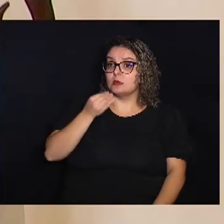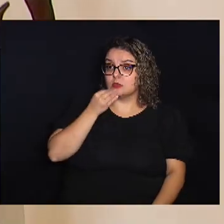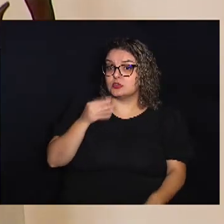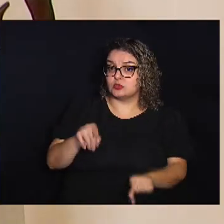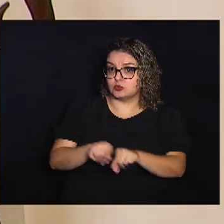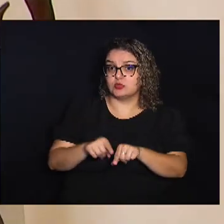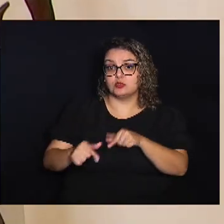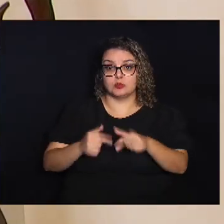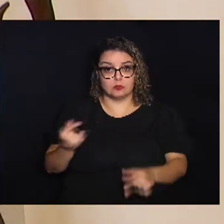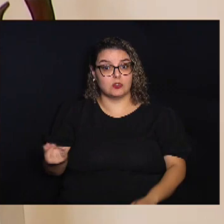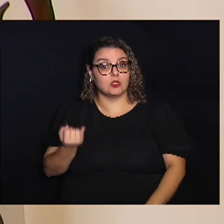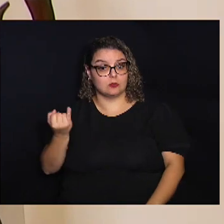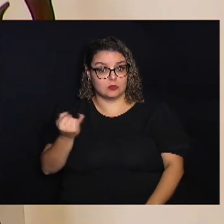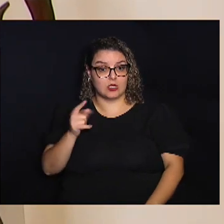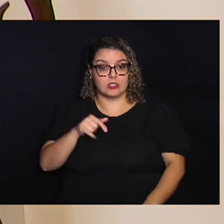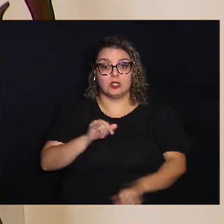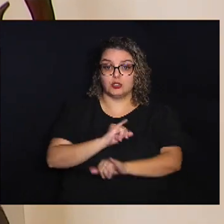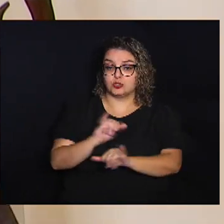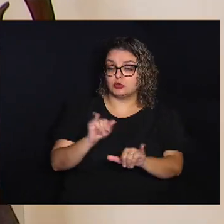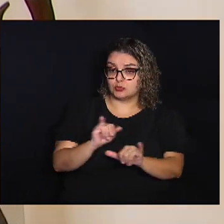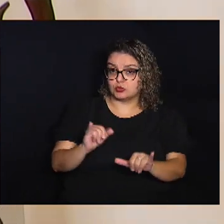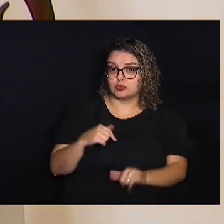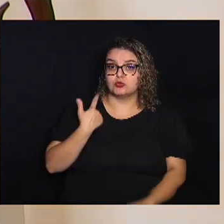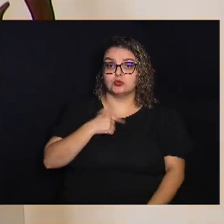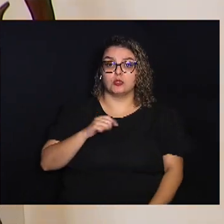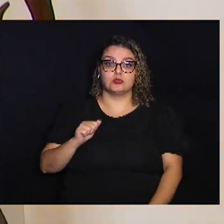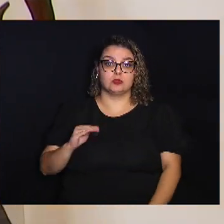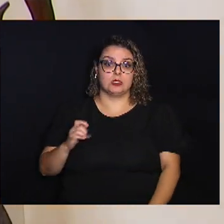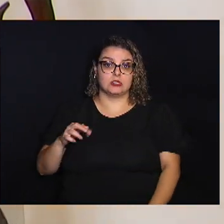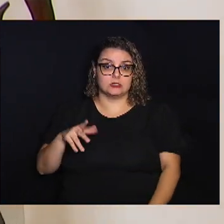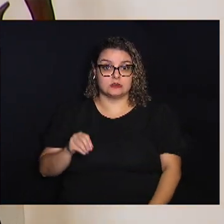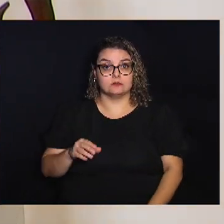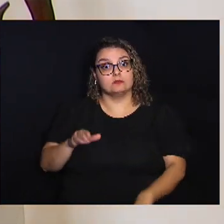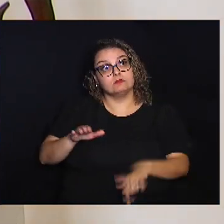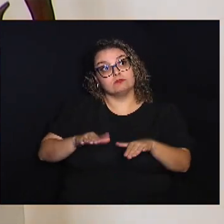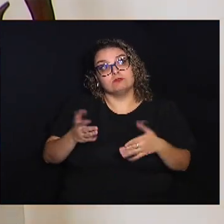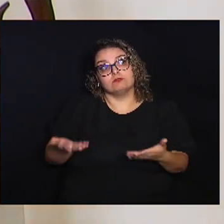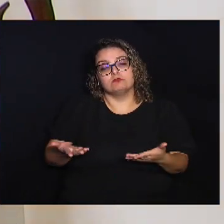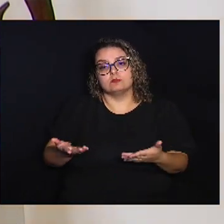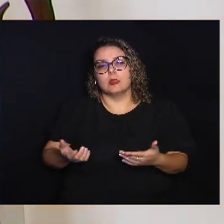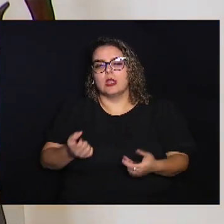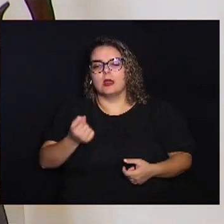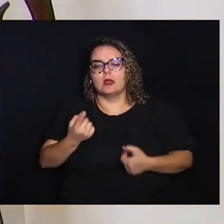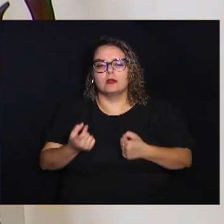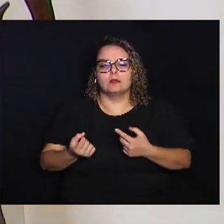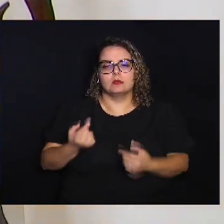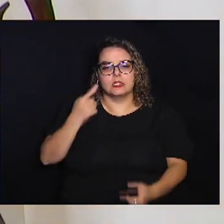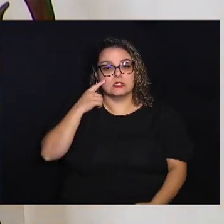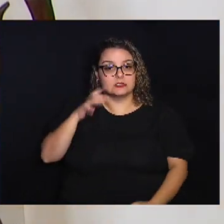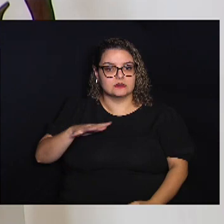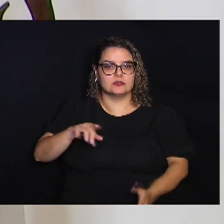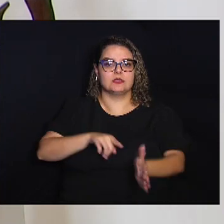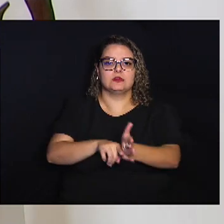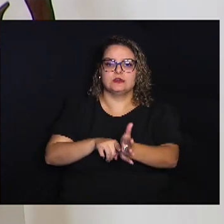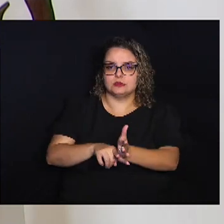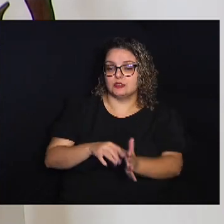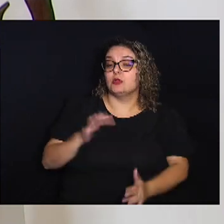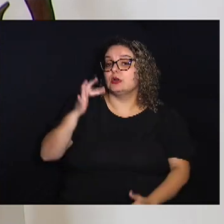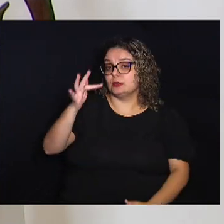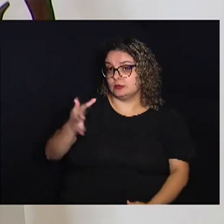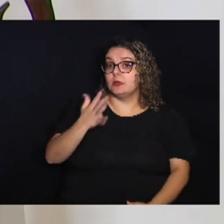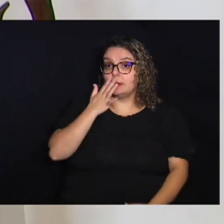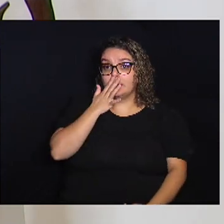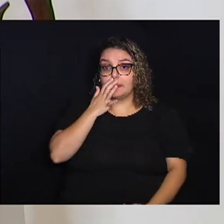trabalho Importantíssimo Que é a divulgação Do nosso acervo E quem sabe Plantar algumas sementes De pesquisas futuras Na